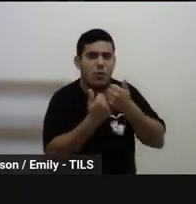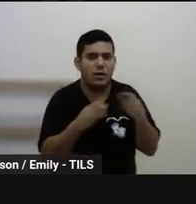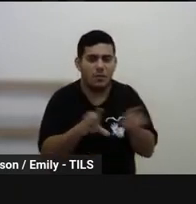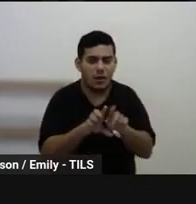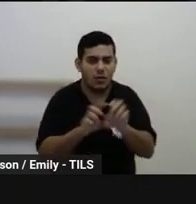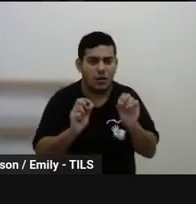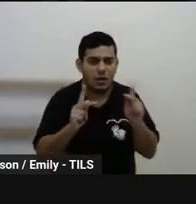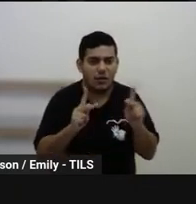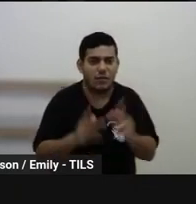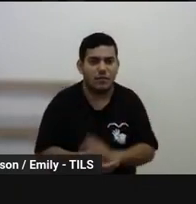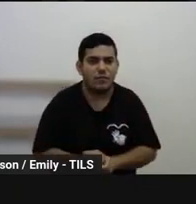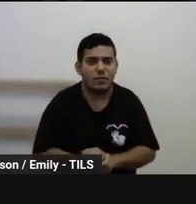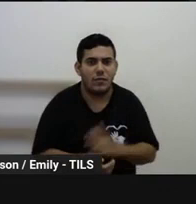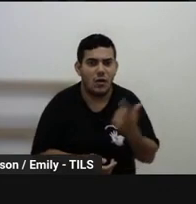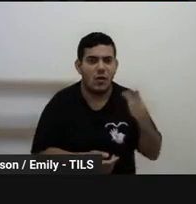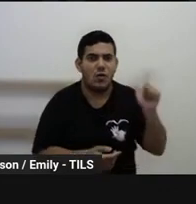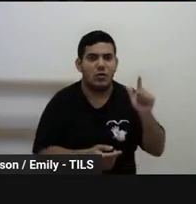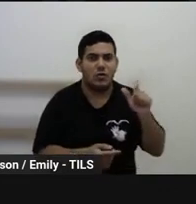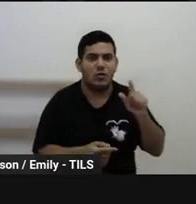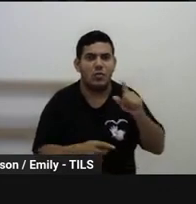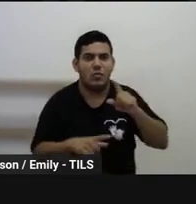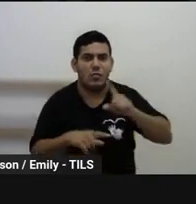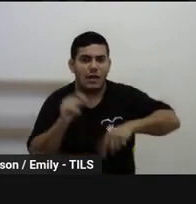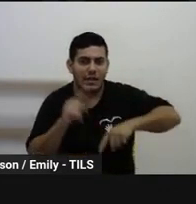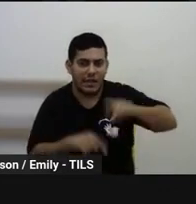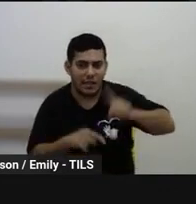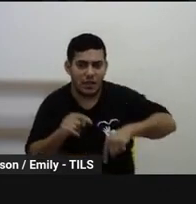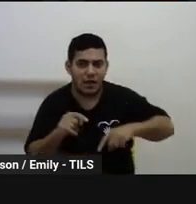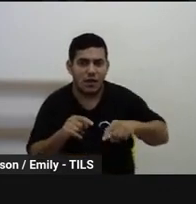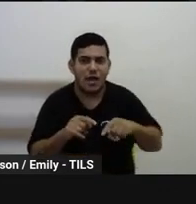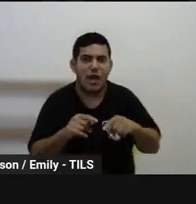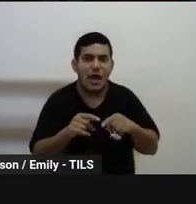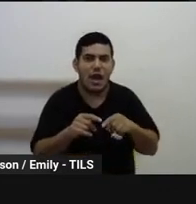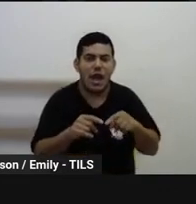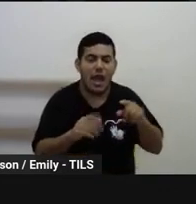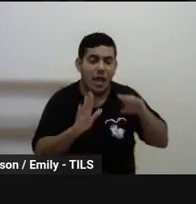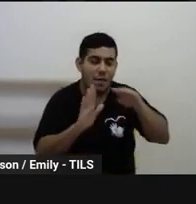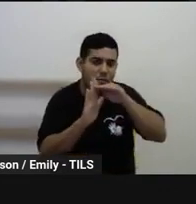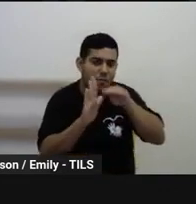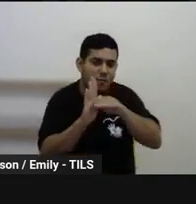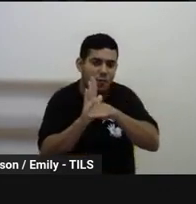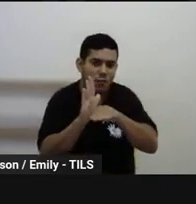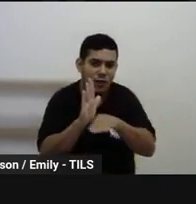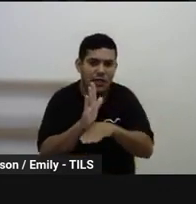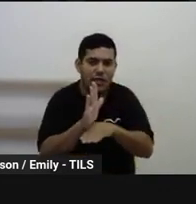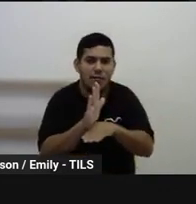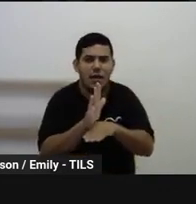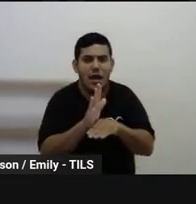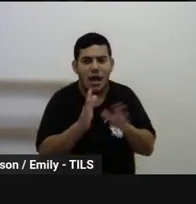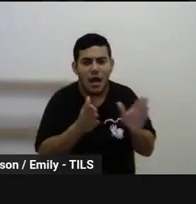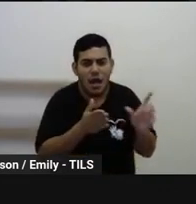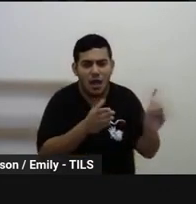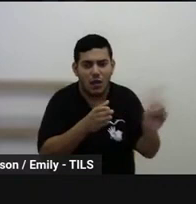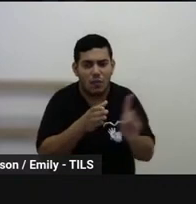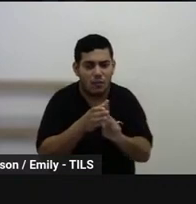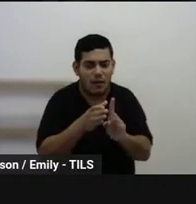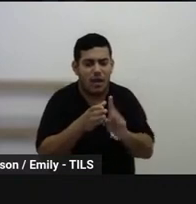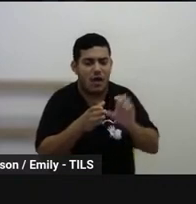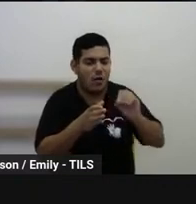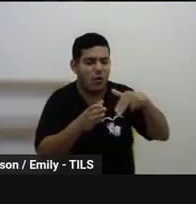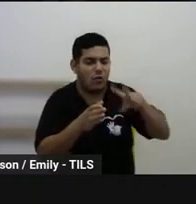tá bom? um outro material é o Guia para Acolhimento de Imigrantes e Refugiados, que é compartilhado pela ONU,